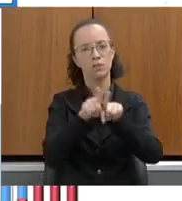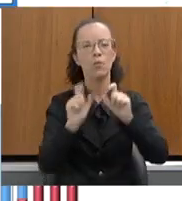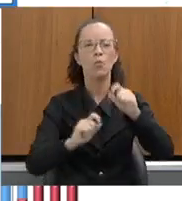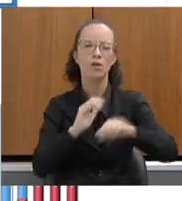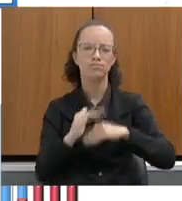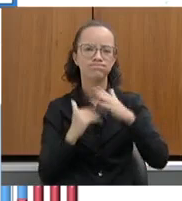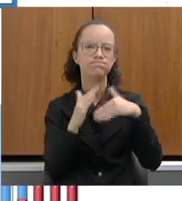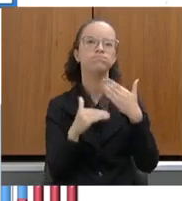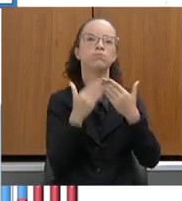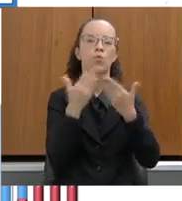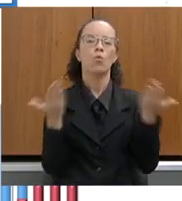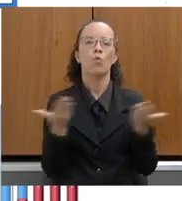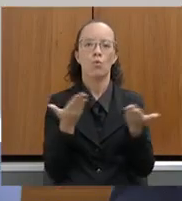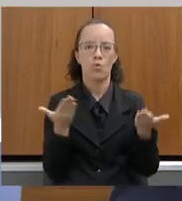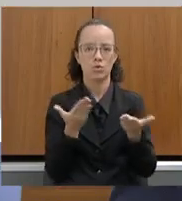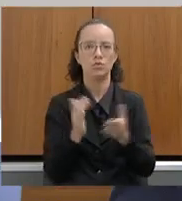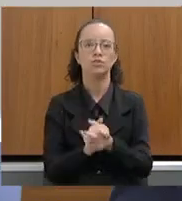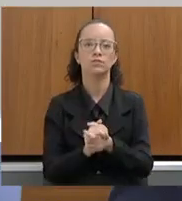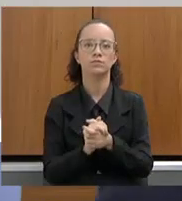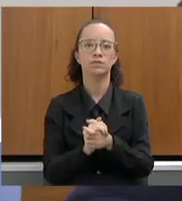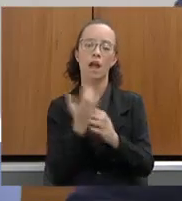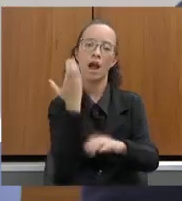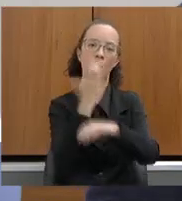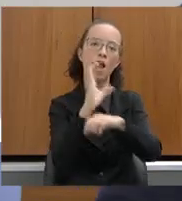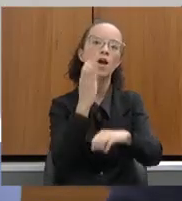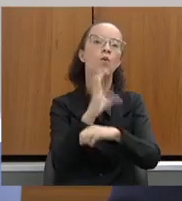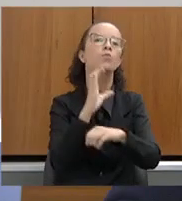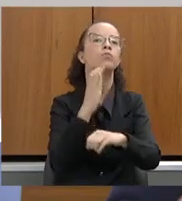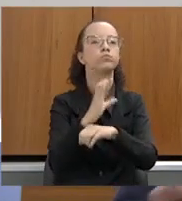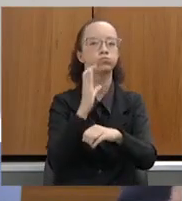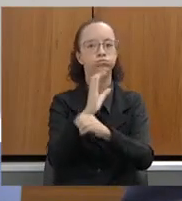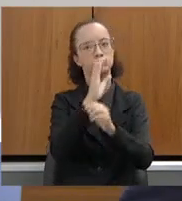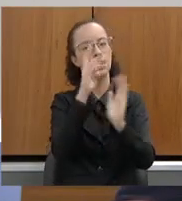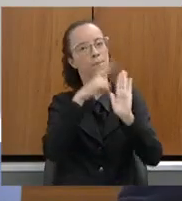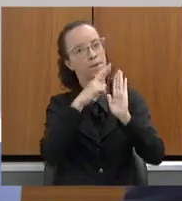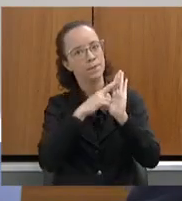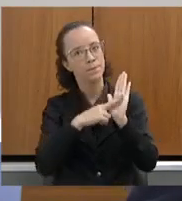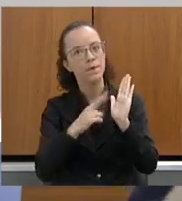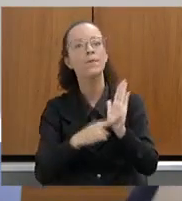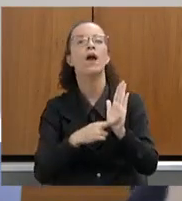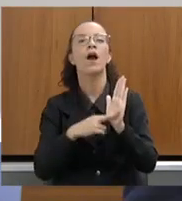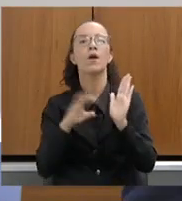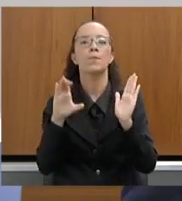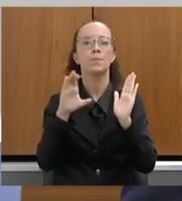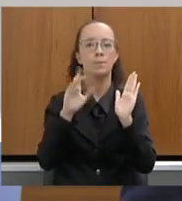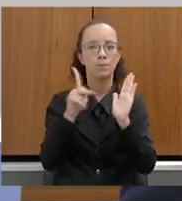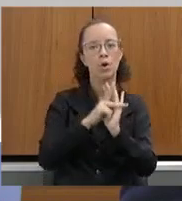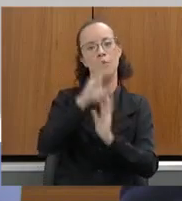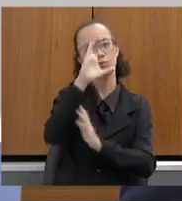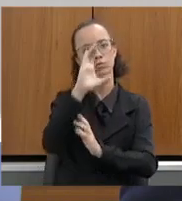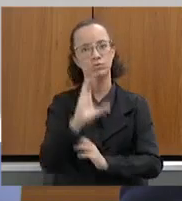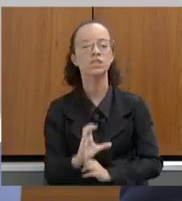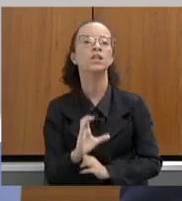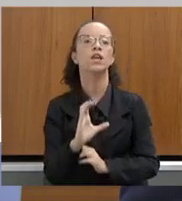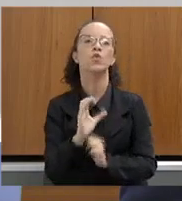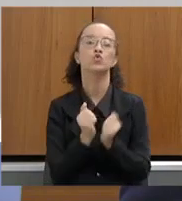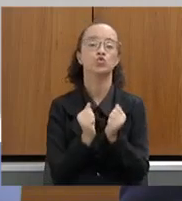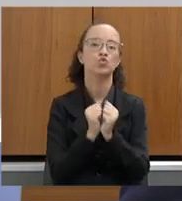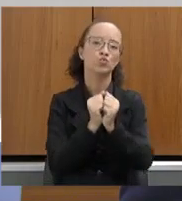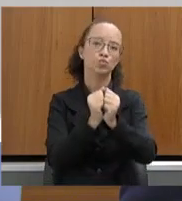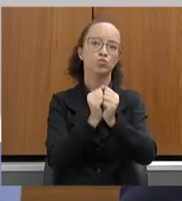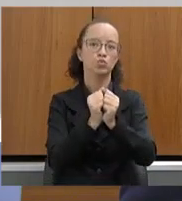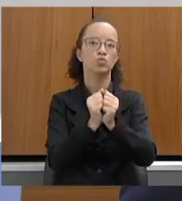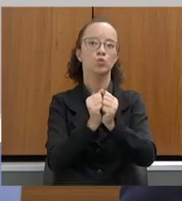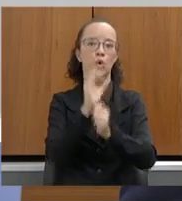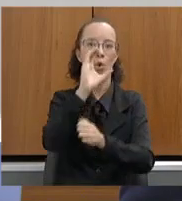avanço recente, a publicação de uma deliberação normativa do Conselho Estadual de Recursos e, em conjunto com